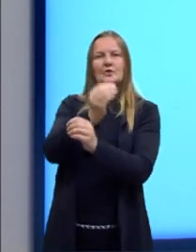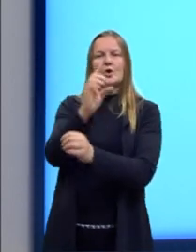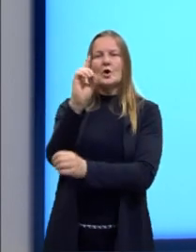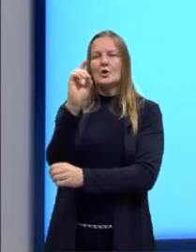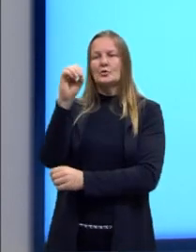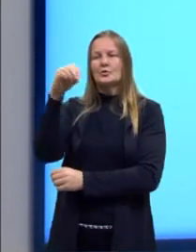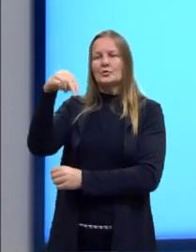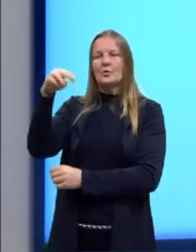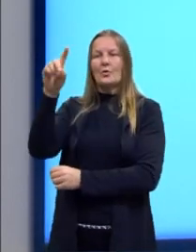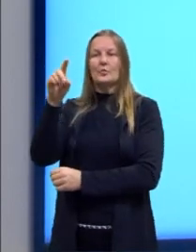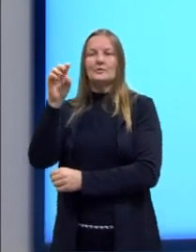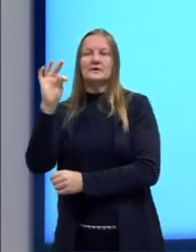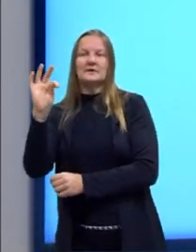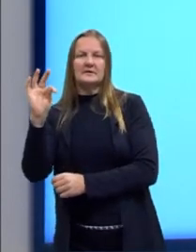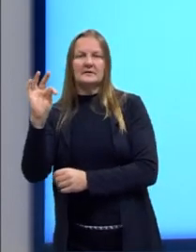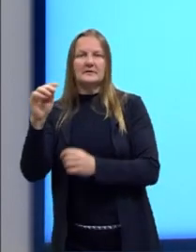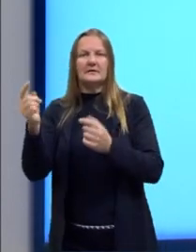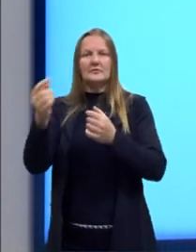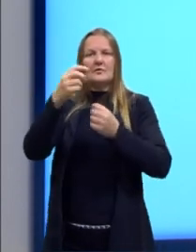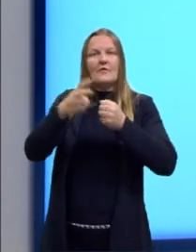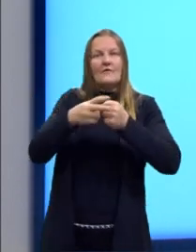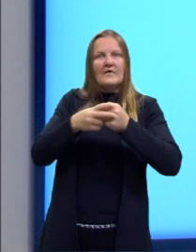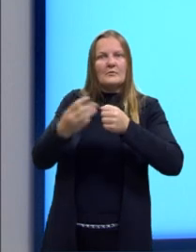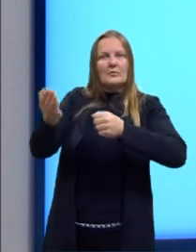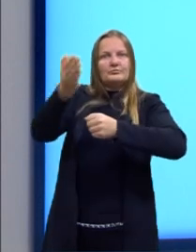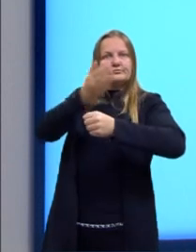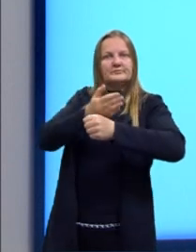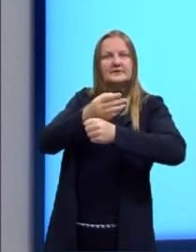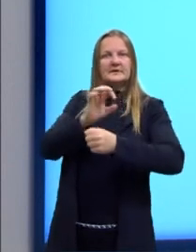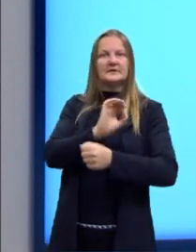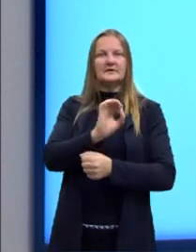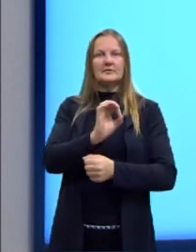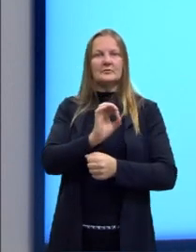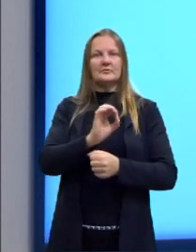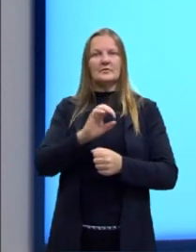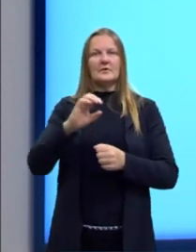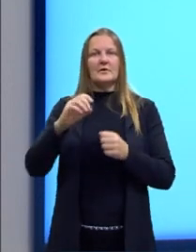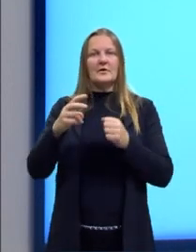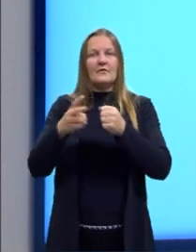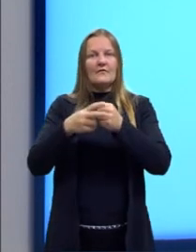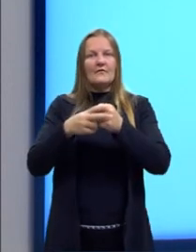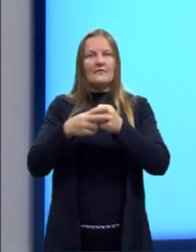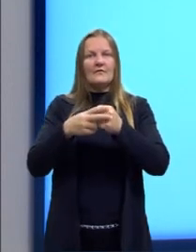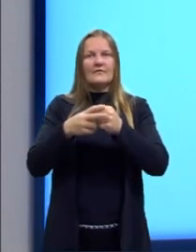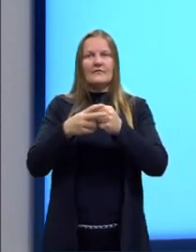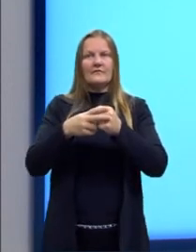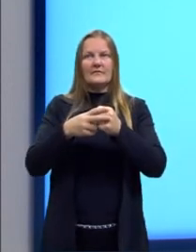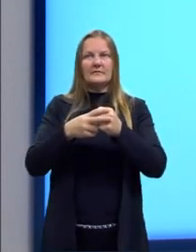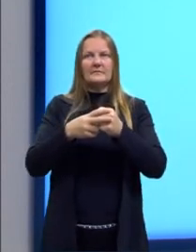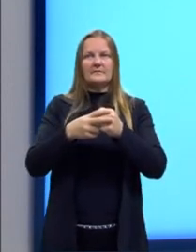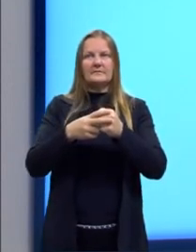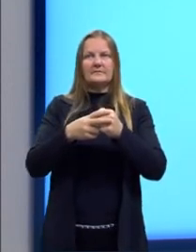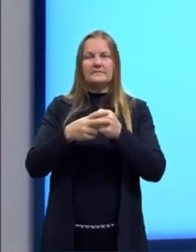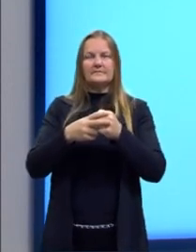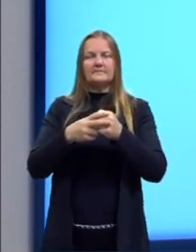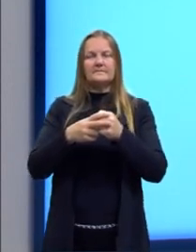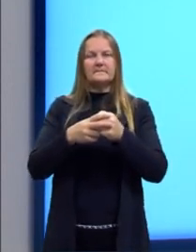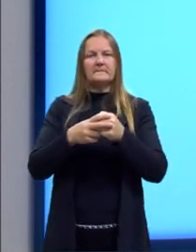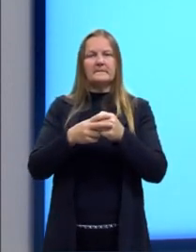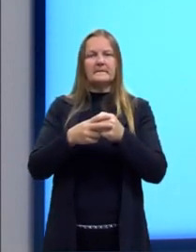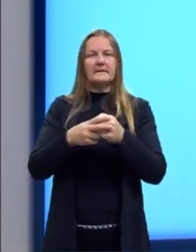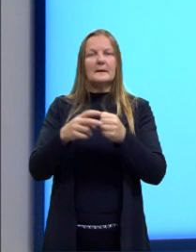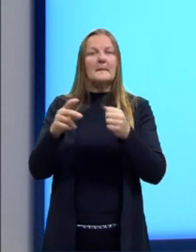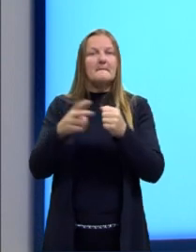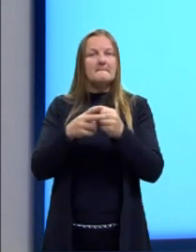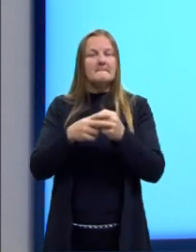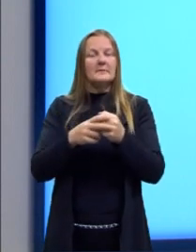aparecendo aqui. O meu verbo está no presente? O If you don't change your lifestyle, I